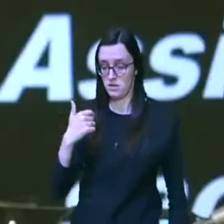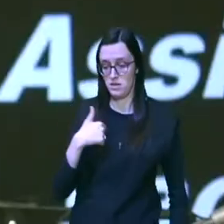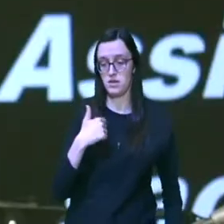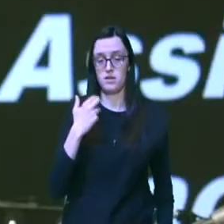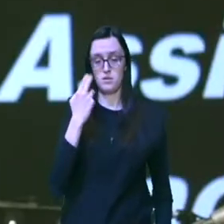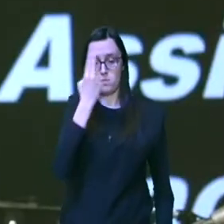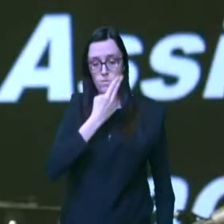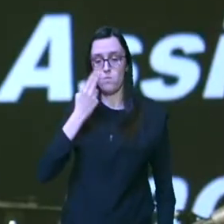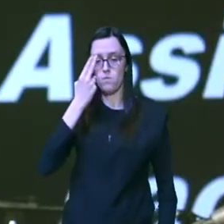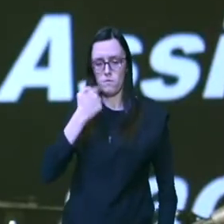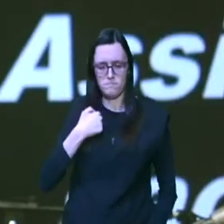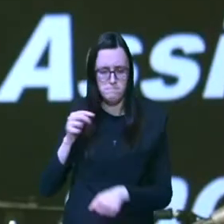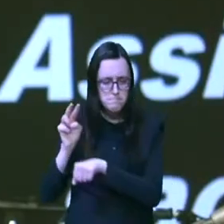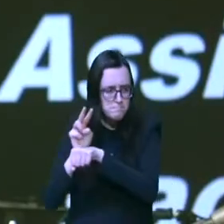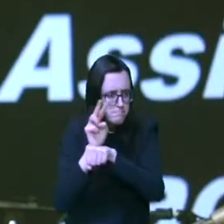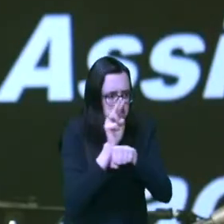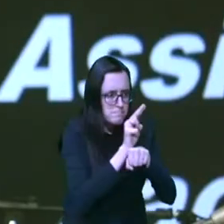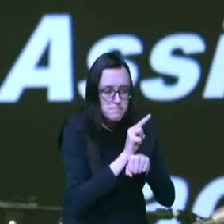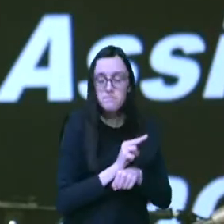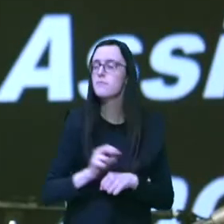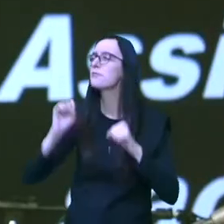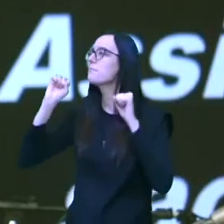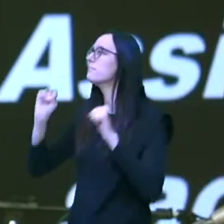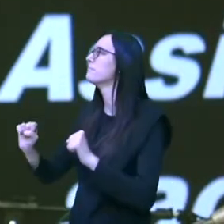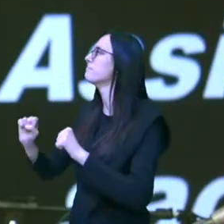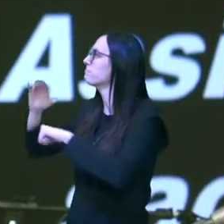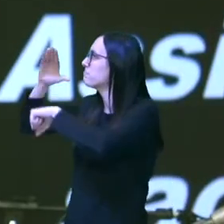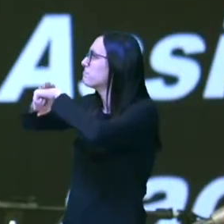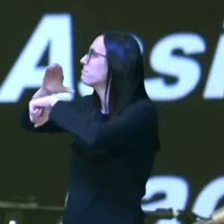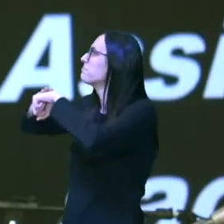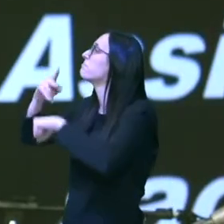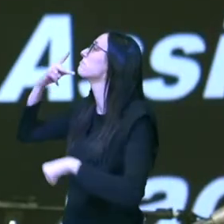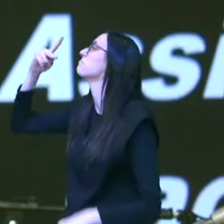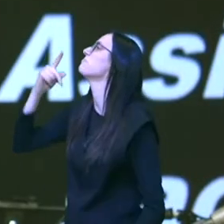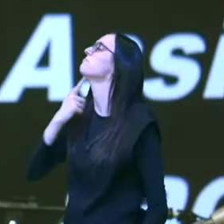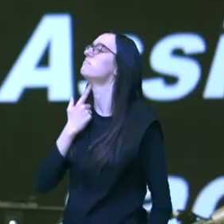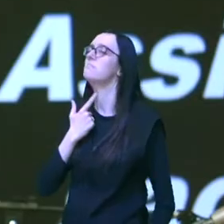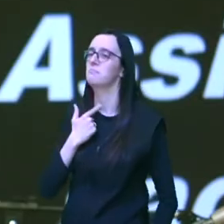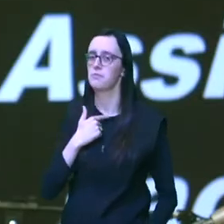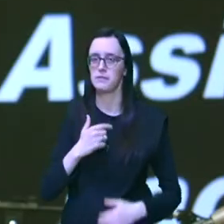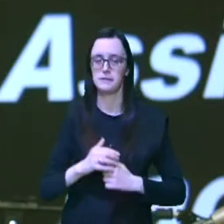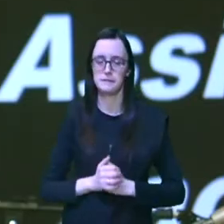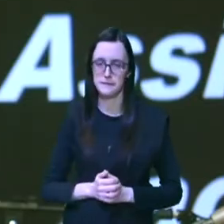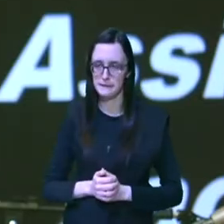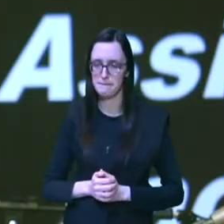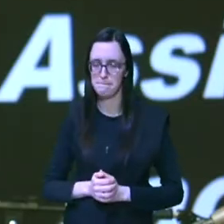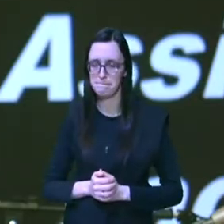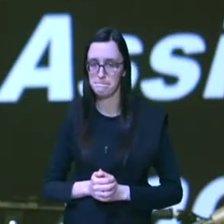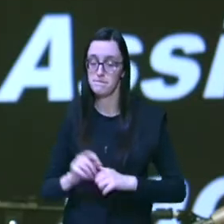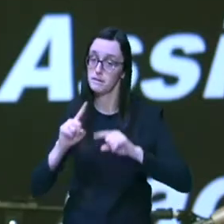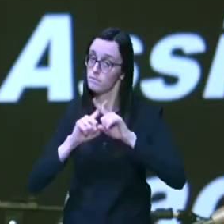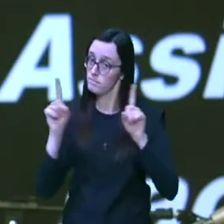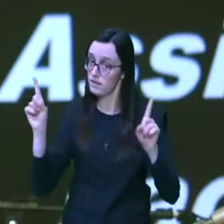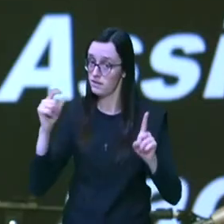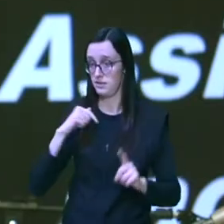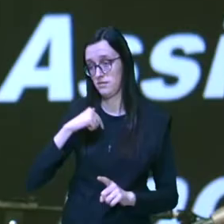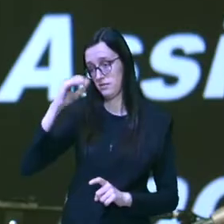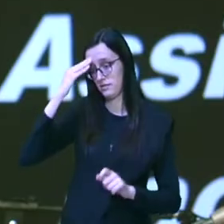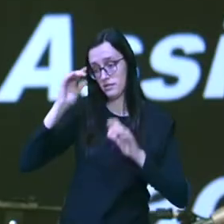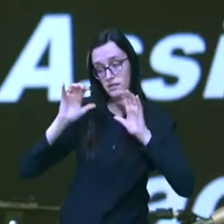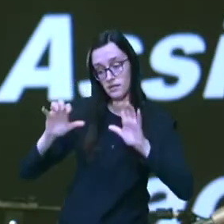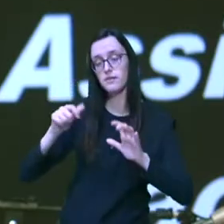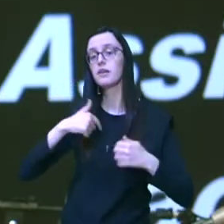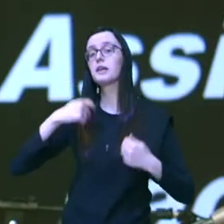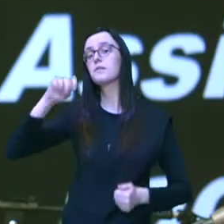sou um mordomo faça-se a tua vontade mas para que eu entenda isso eu